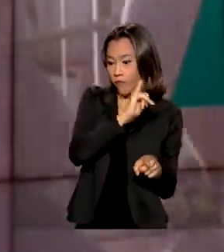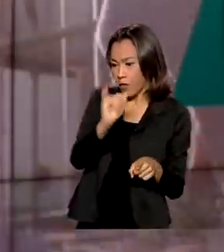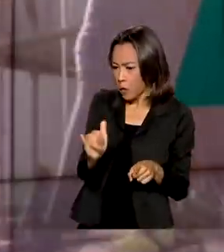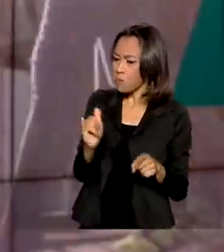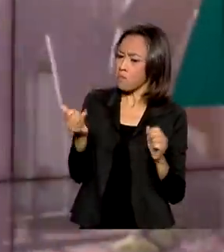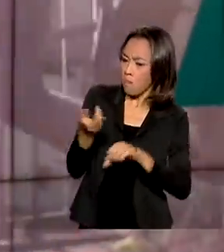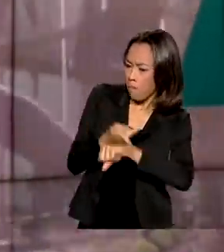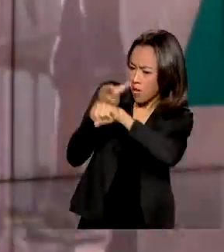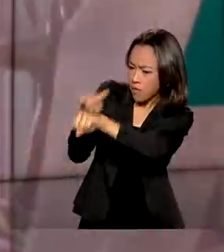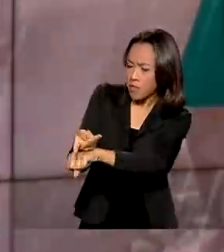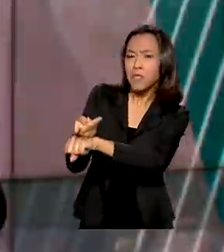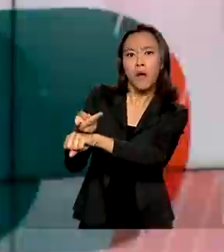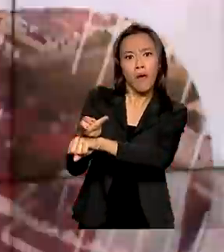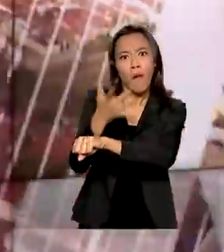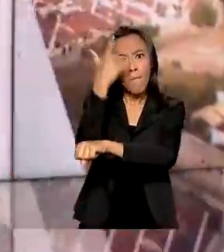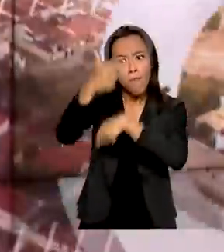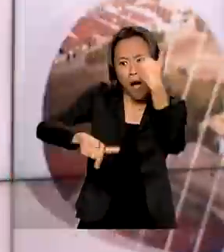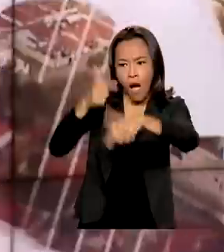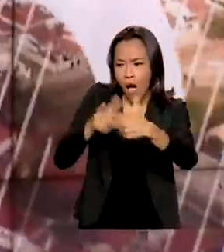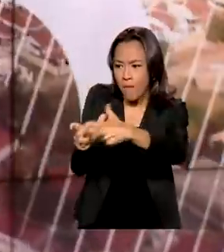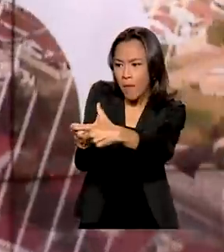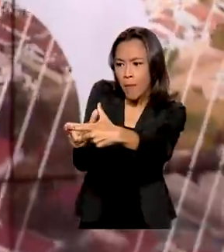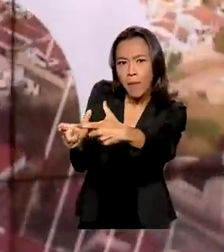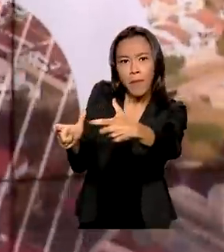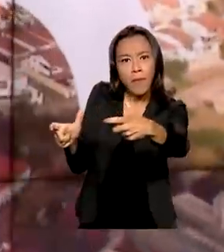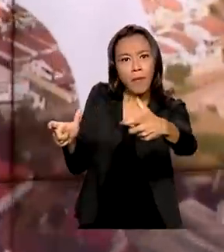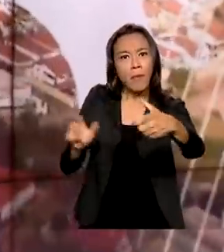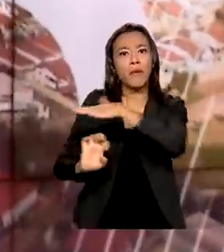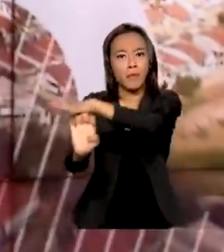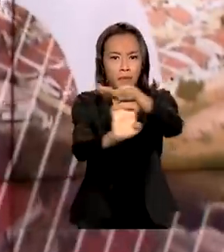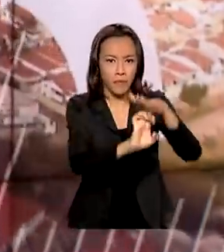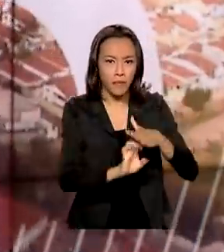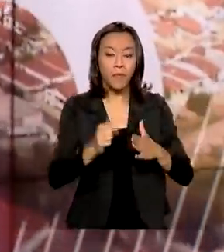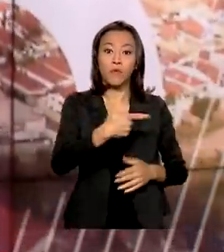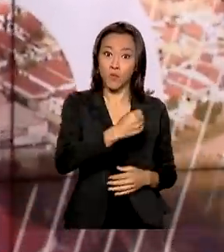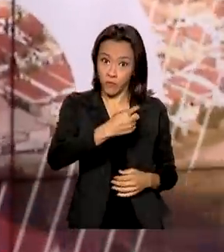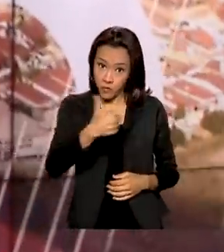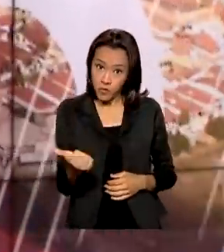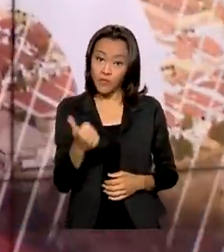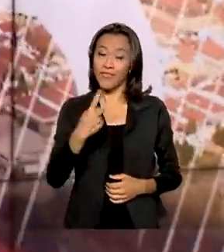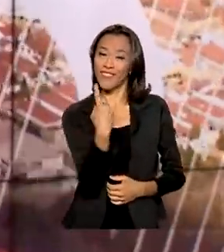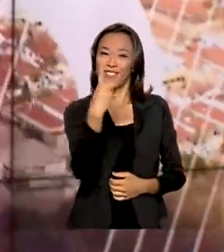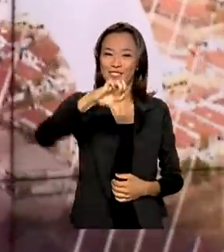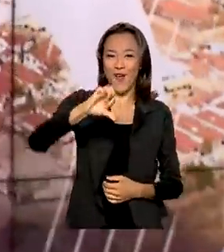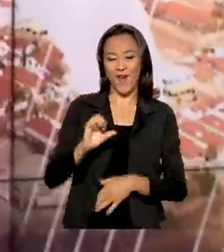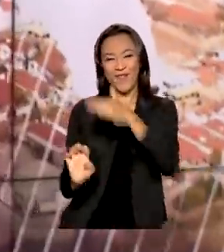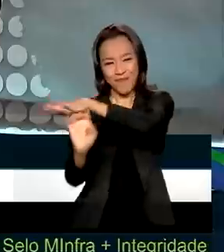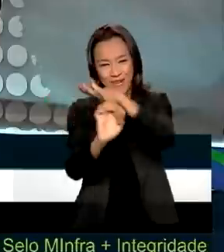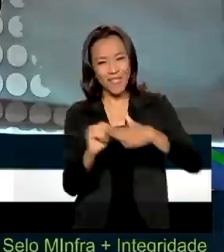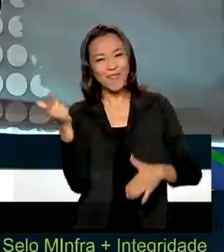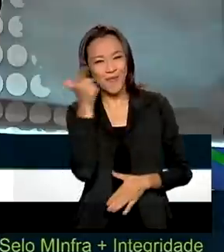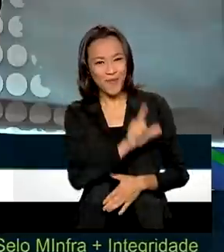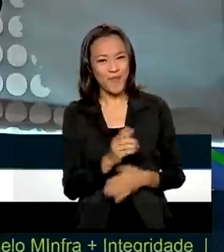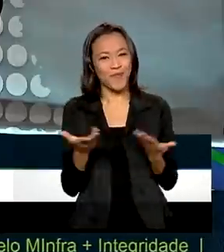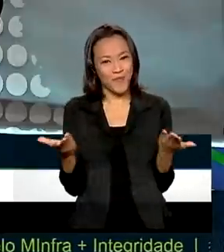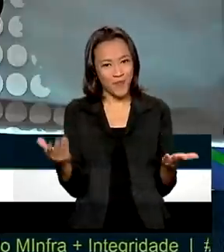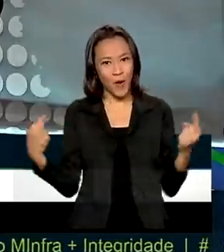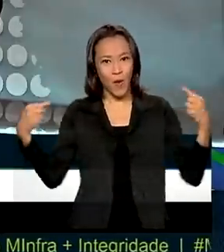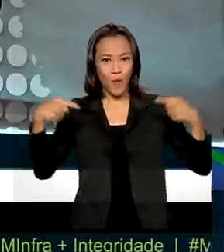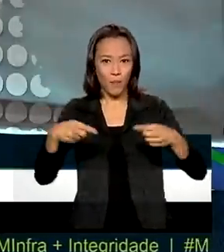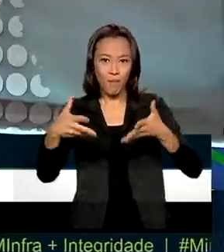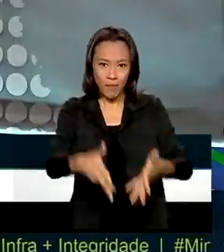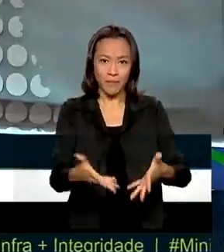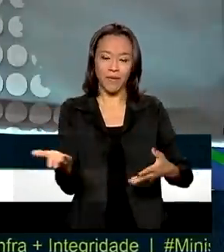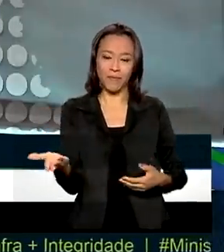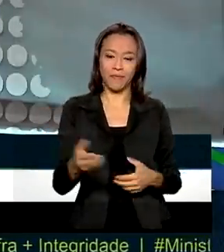premiação está ganhando maior adesão a cada ano. Em 2021, 19 empresas concorreram. E tenho